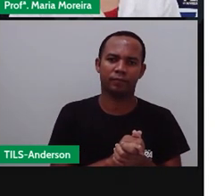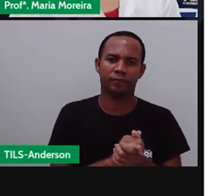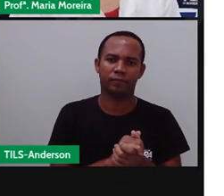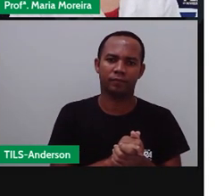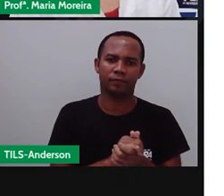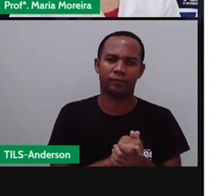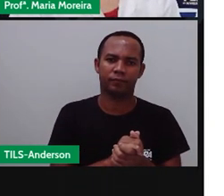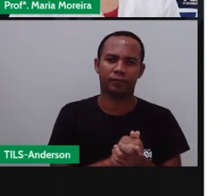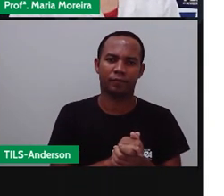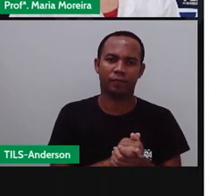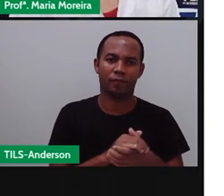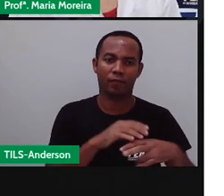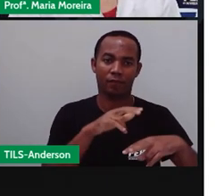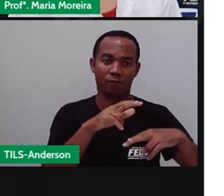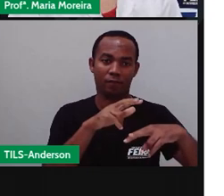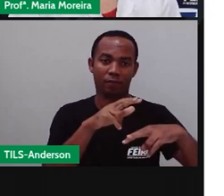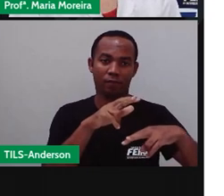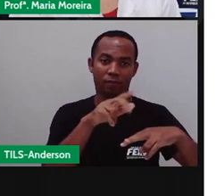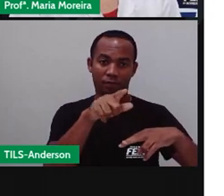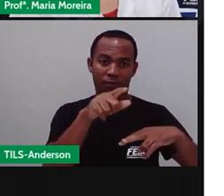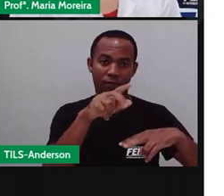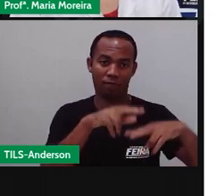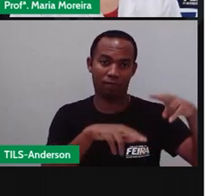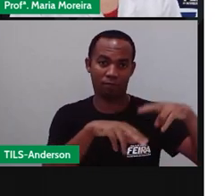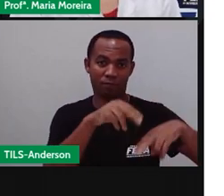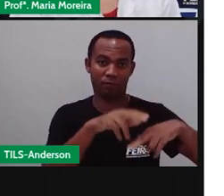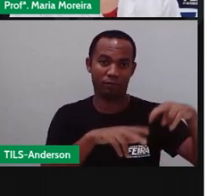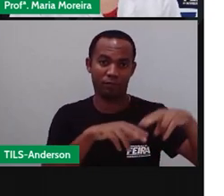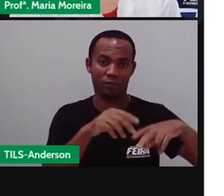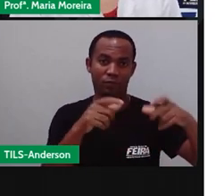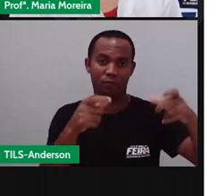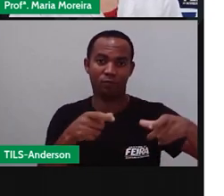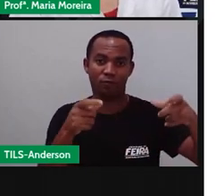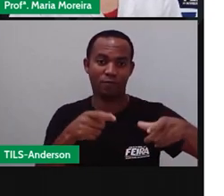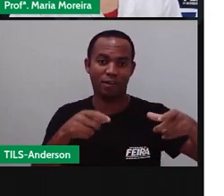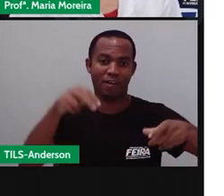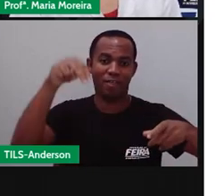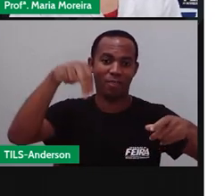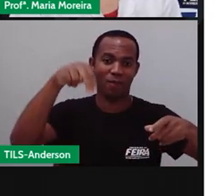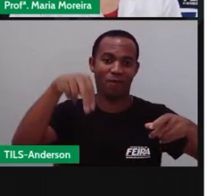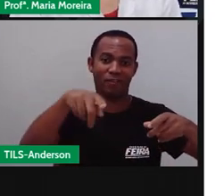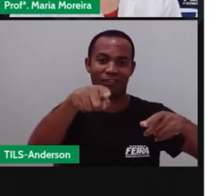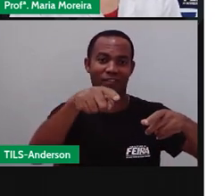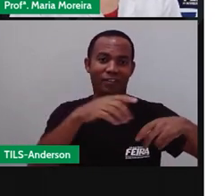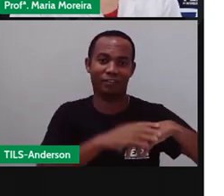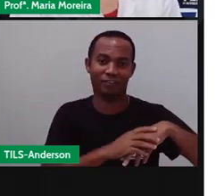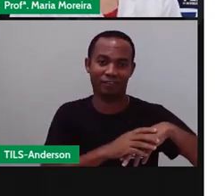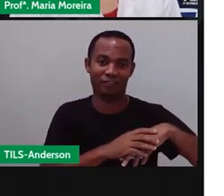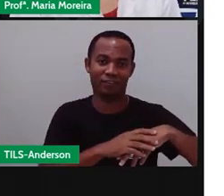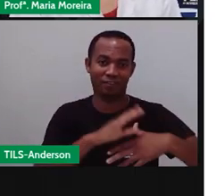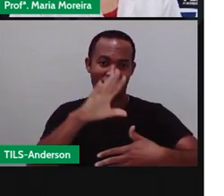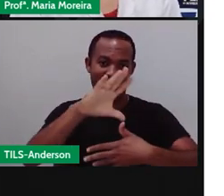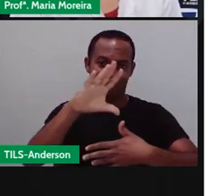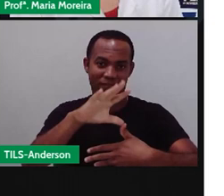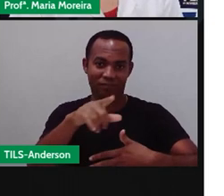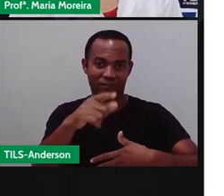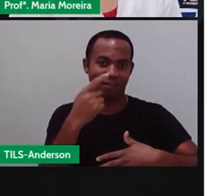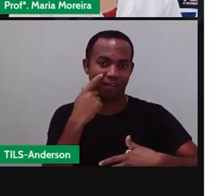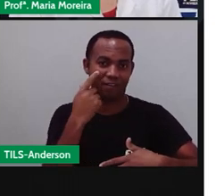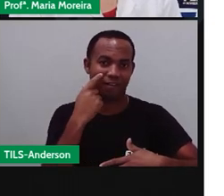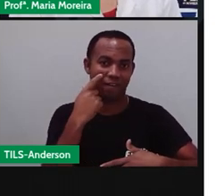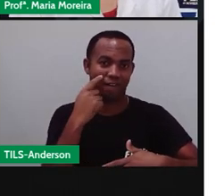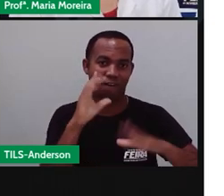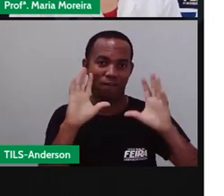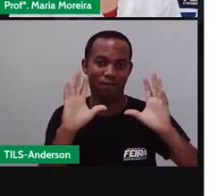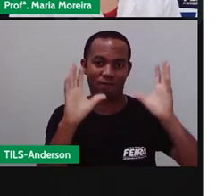Festa junina na região norte. Lembra que a gente falou do Bumbo Meu Boi? Olha ele aqui. A